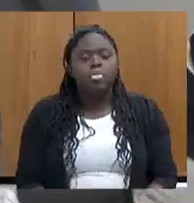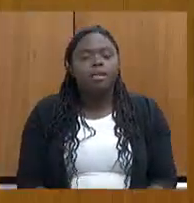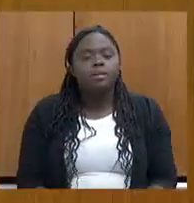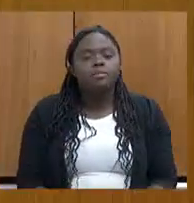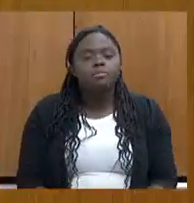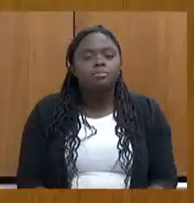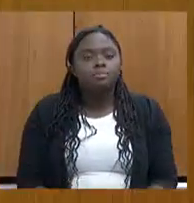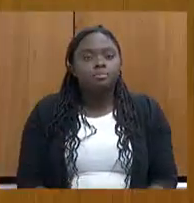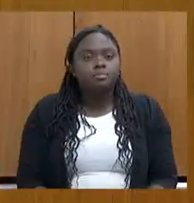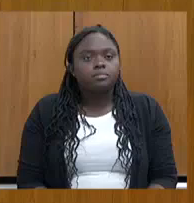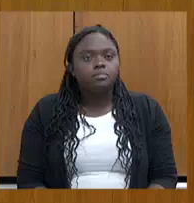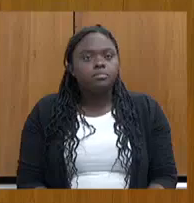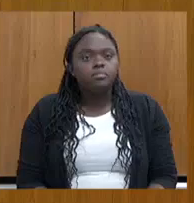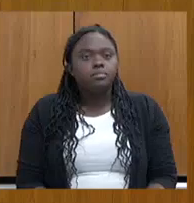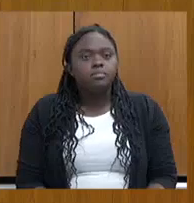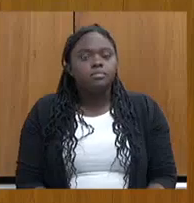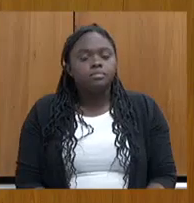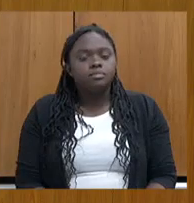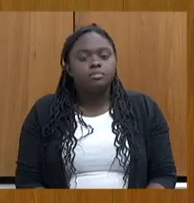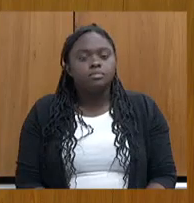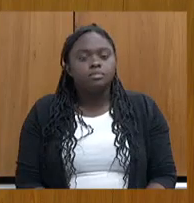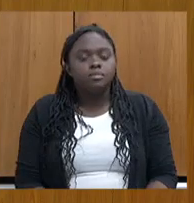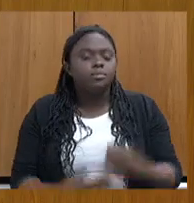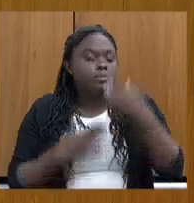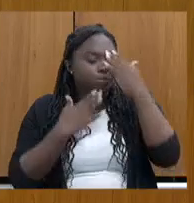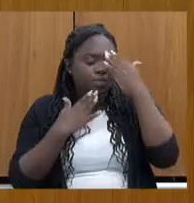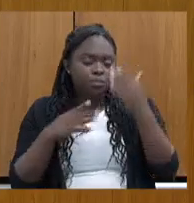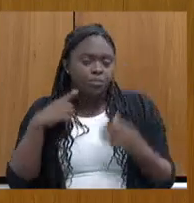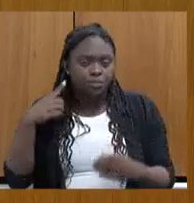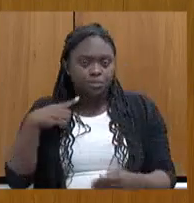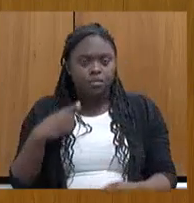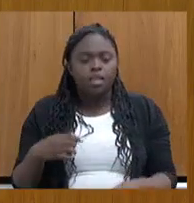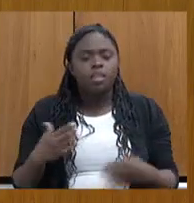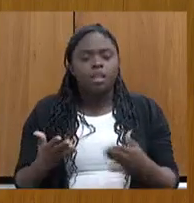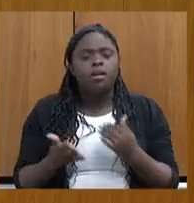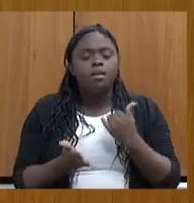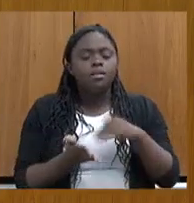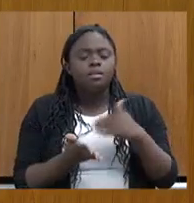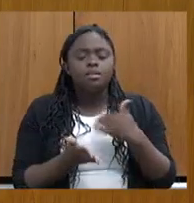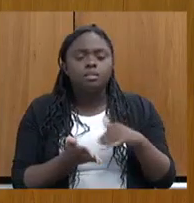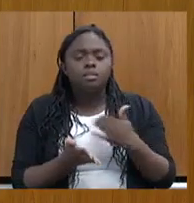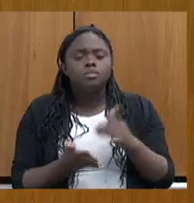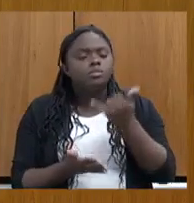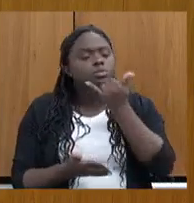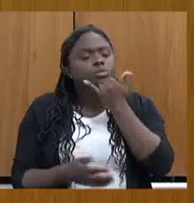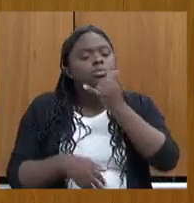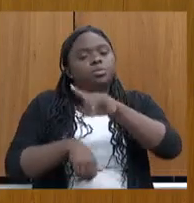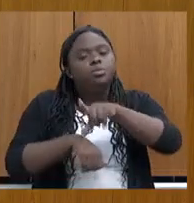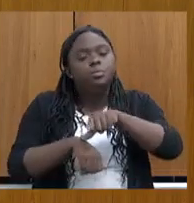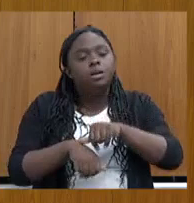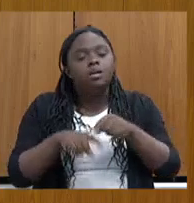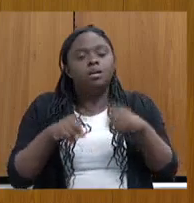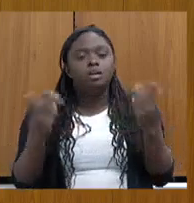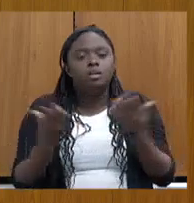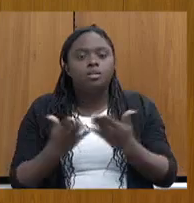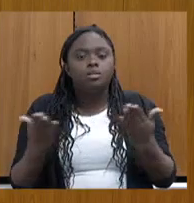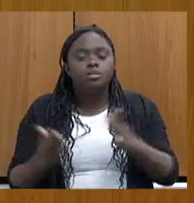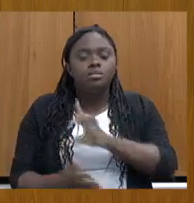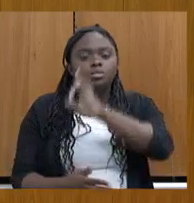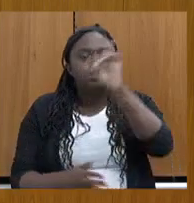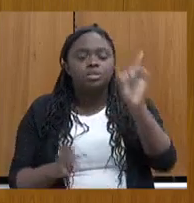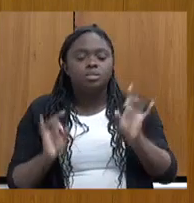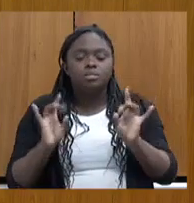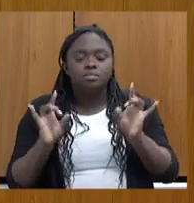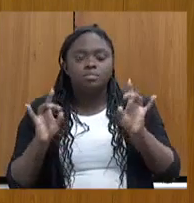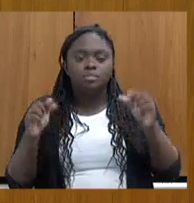Obrigado. Obrigado, deputada. Secretária, até desculpe o atraso, mas hoje foi um dia muito especial aqui